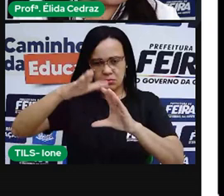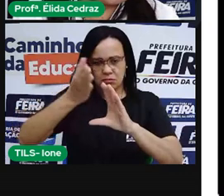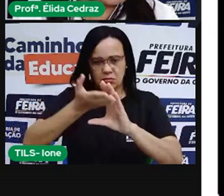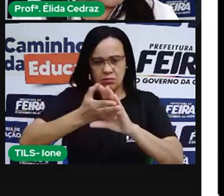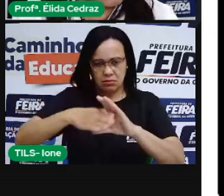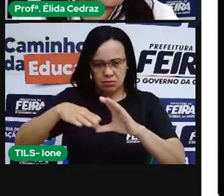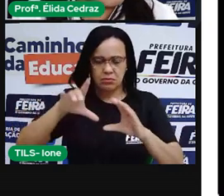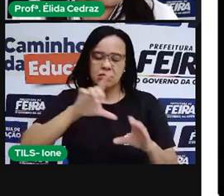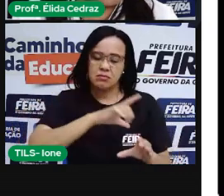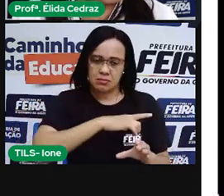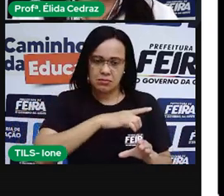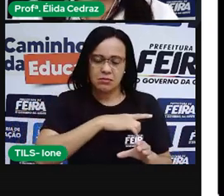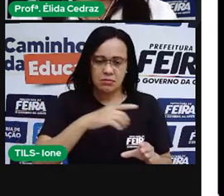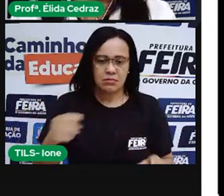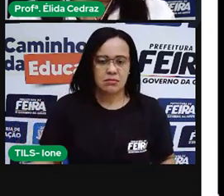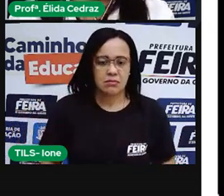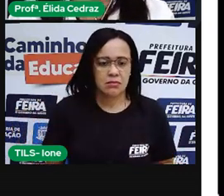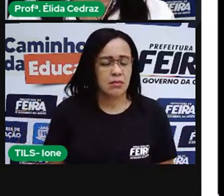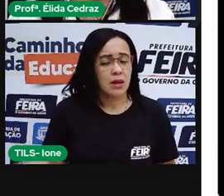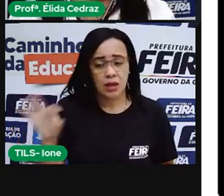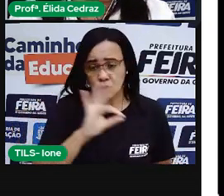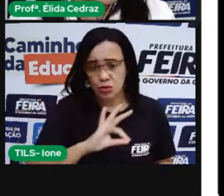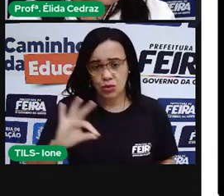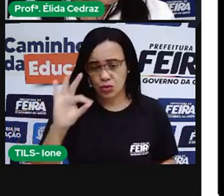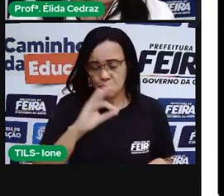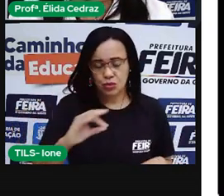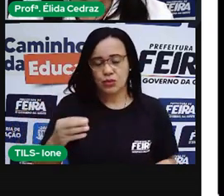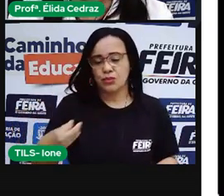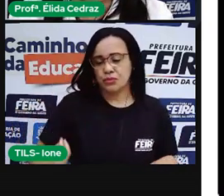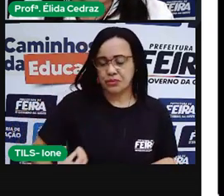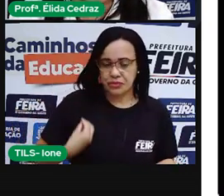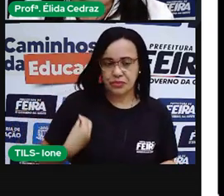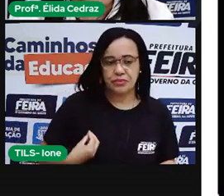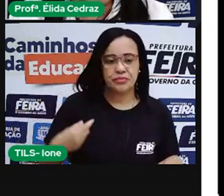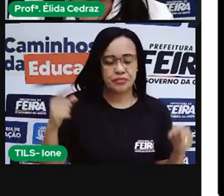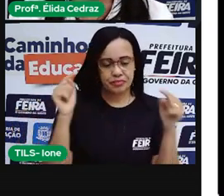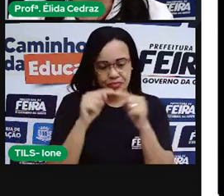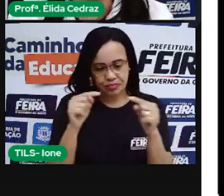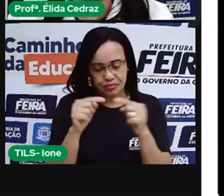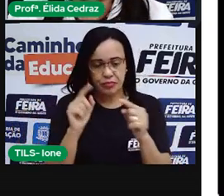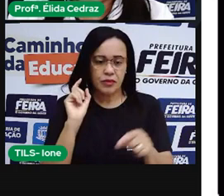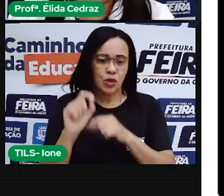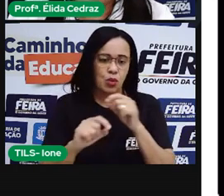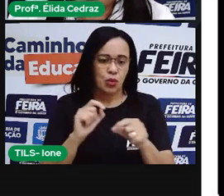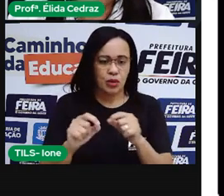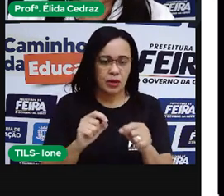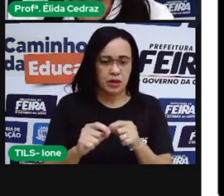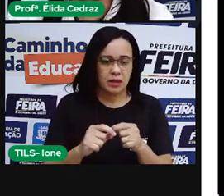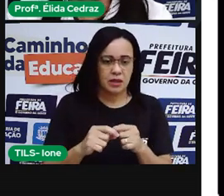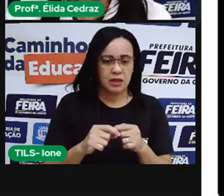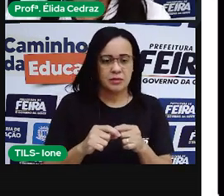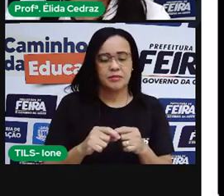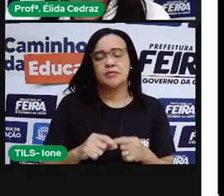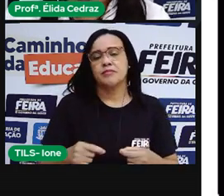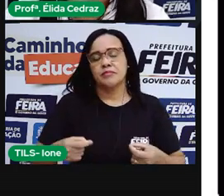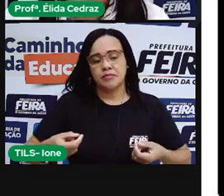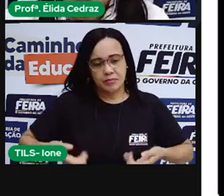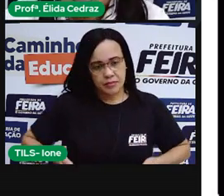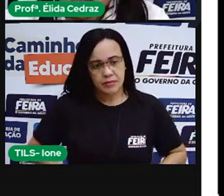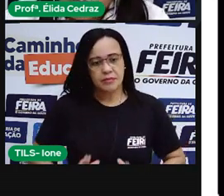Todo na vida tem um ciclo. Nós nascemos, envelhecemos, reproduzimos,